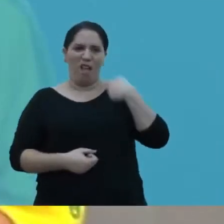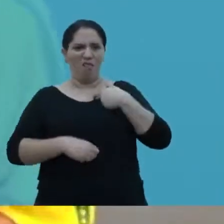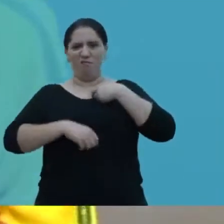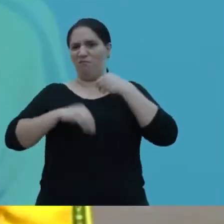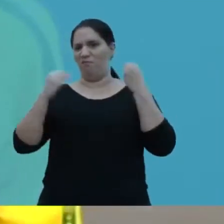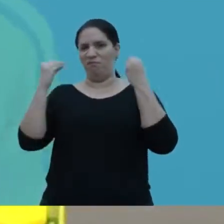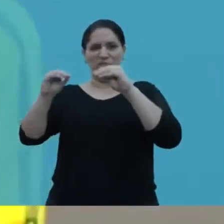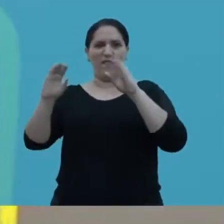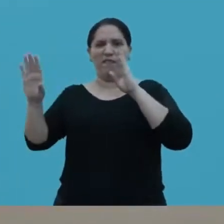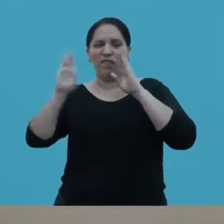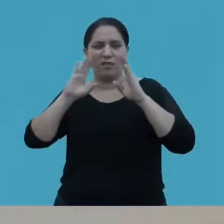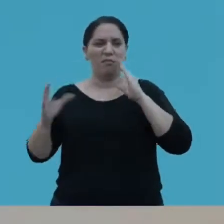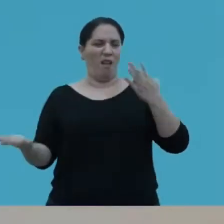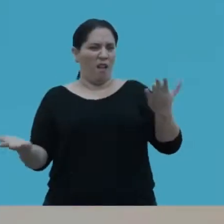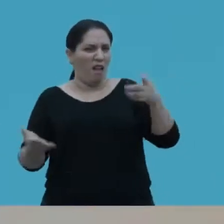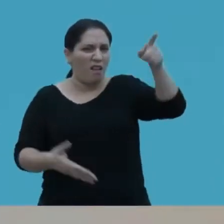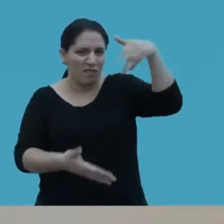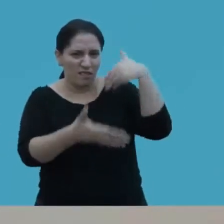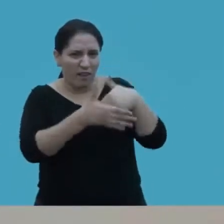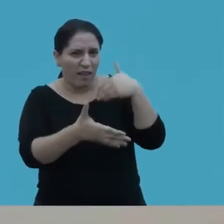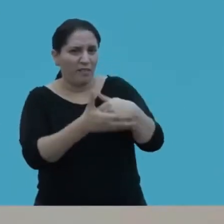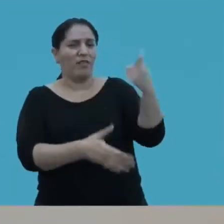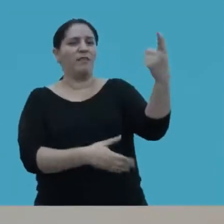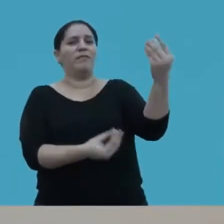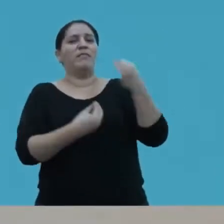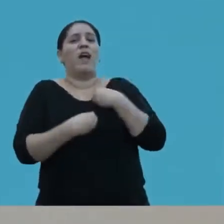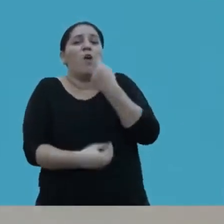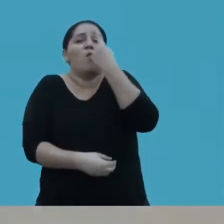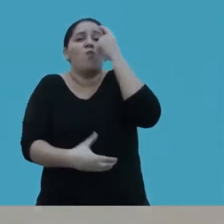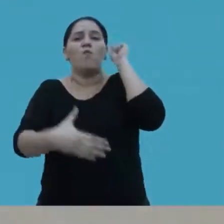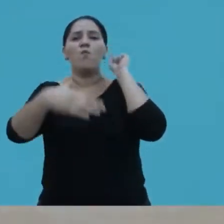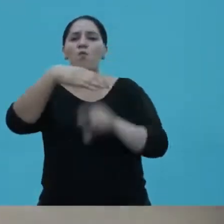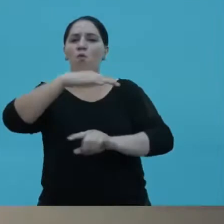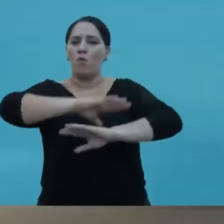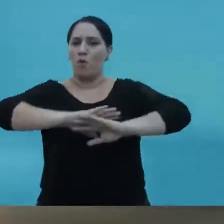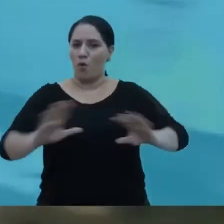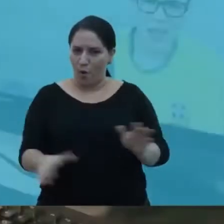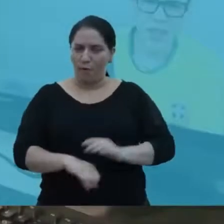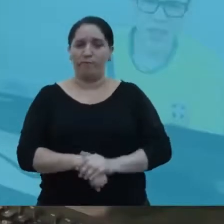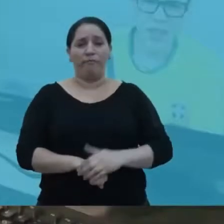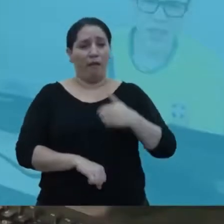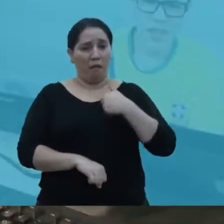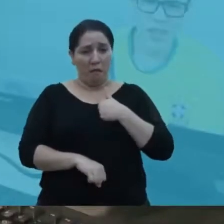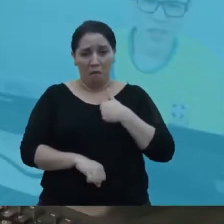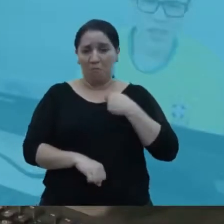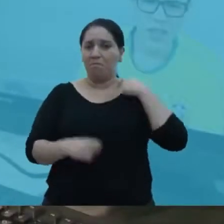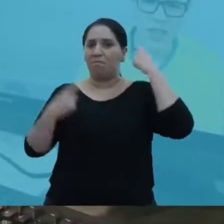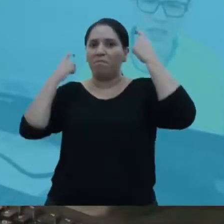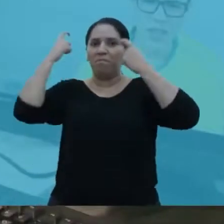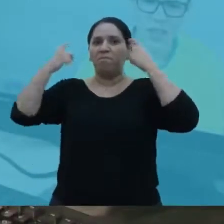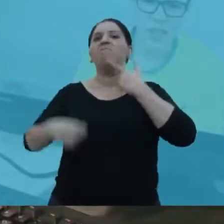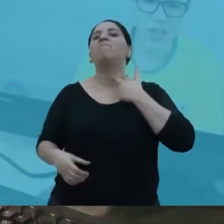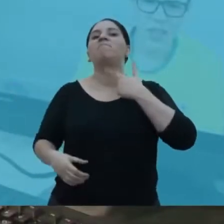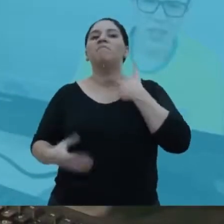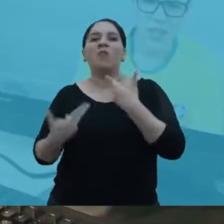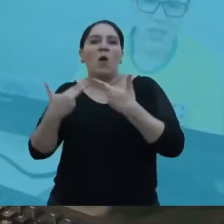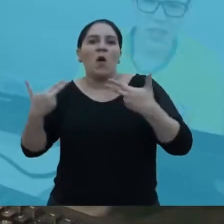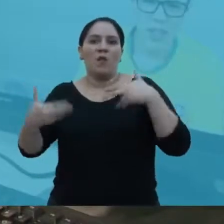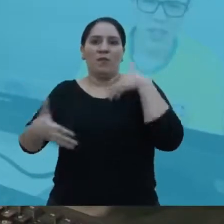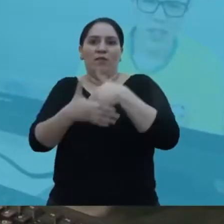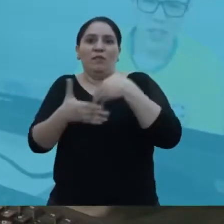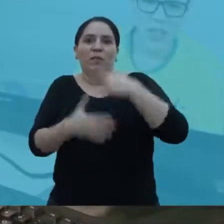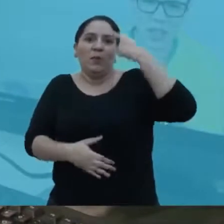Fui xingar muito nas redes sociais. Valeu, Oscar! Pelo menos um, hein? Eu não me considero fanático por